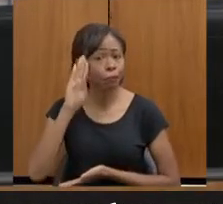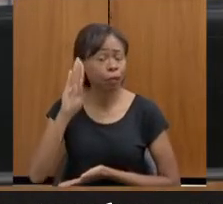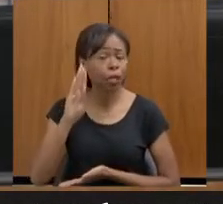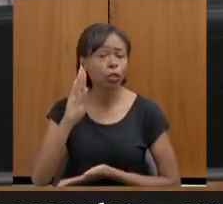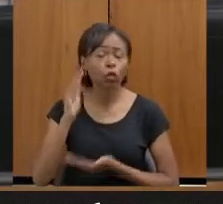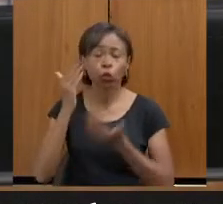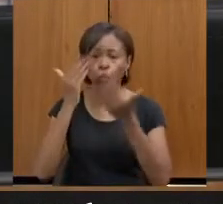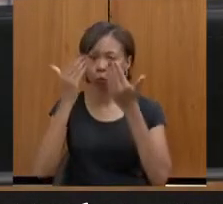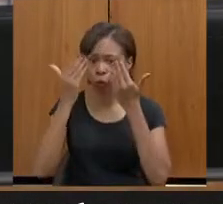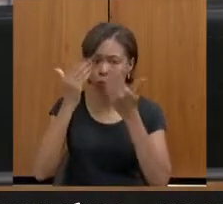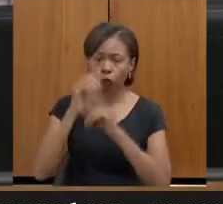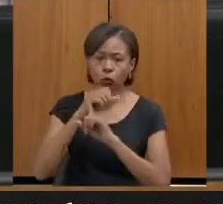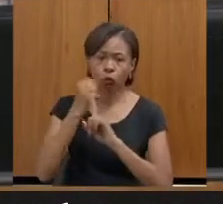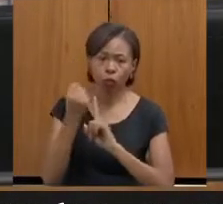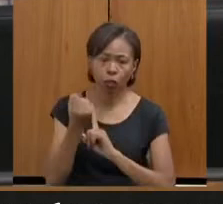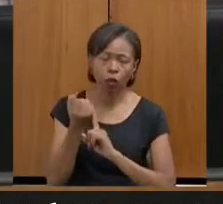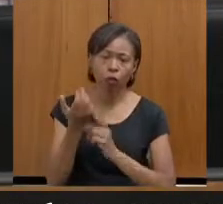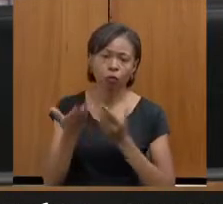psicossocial.